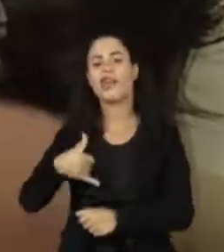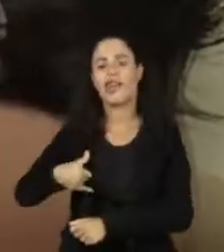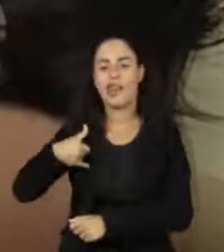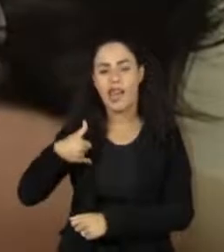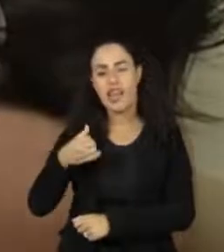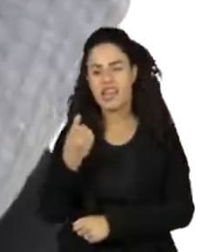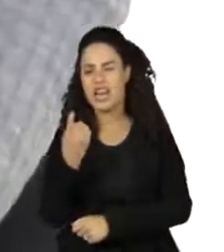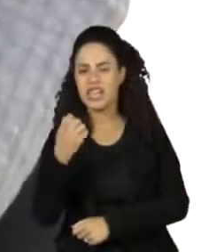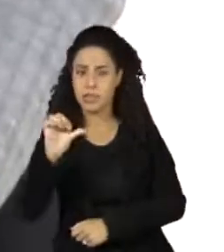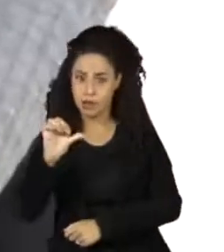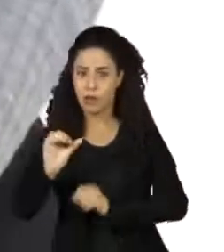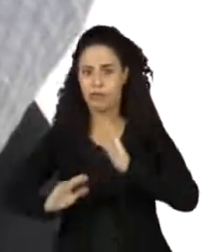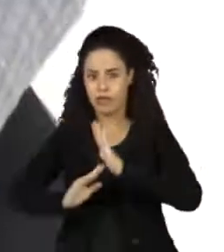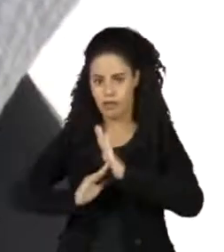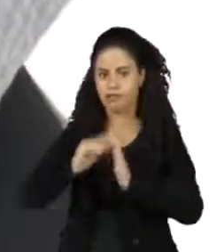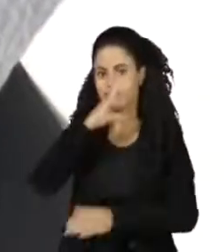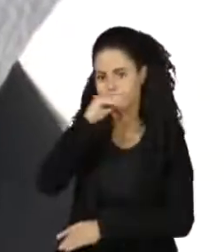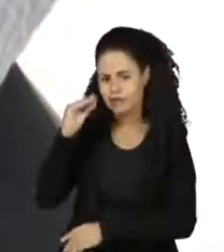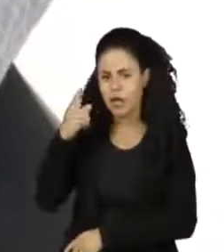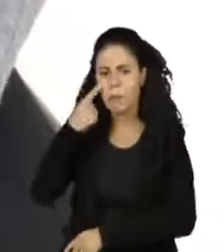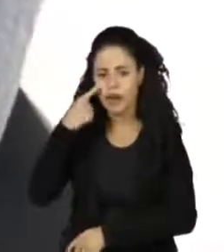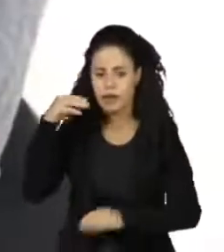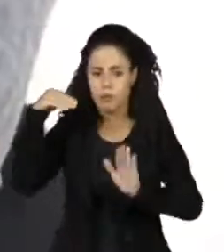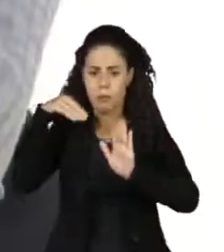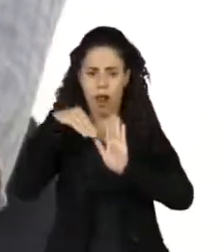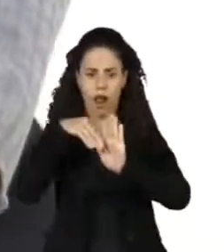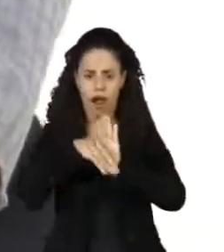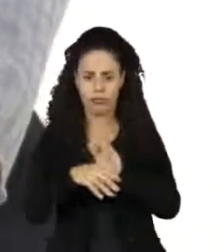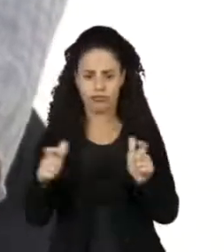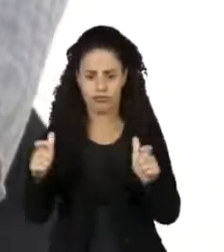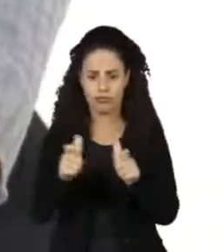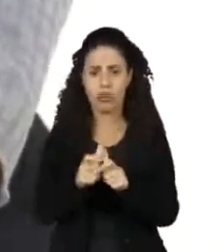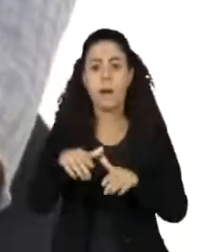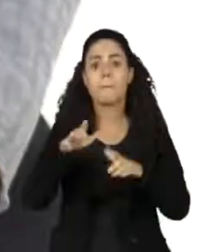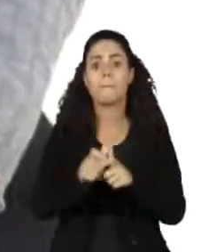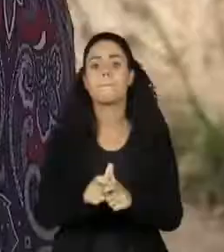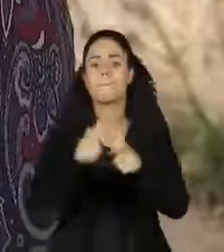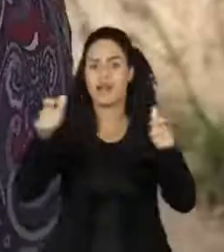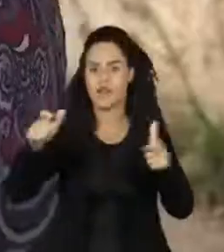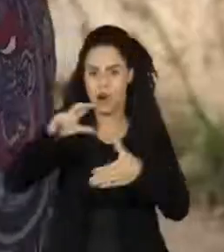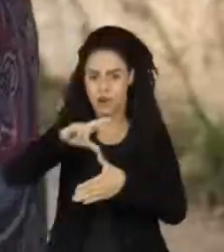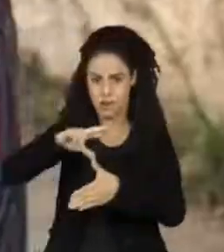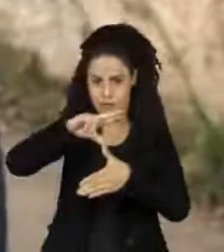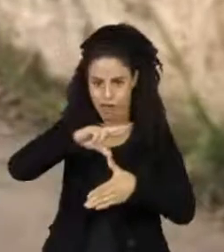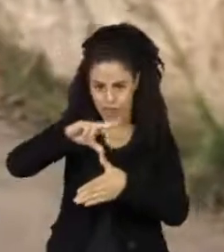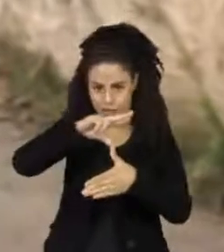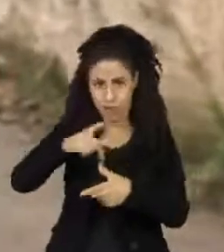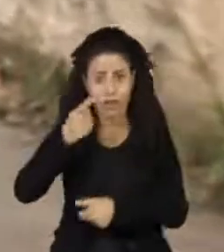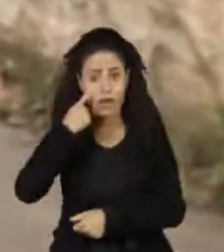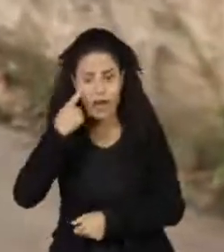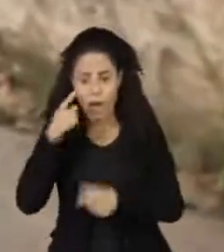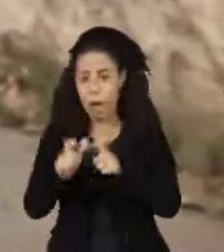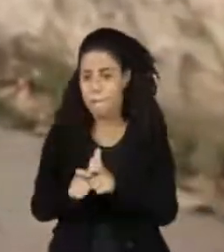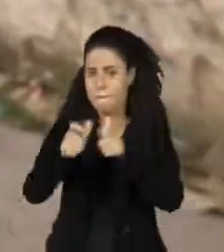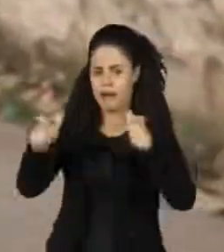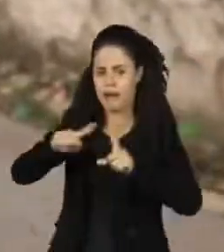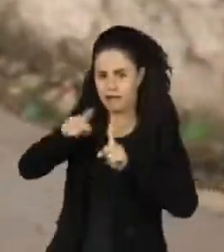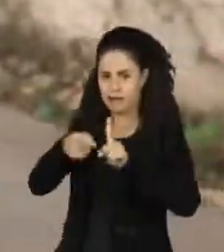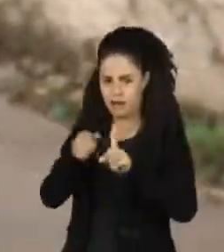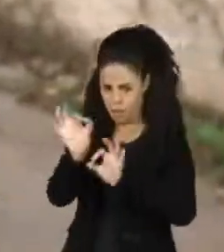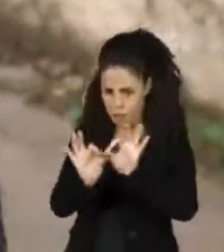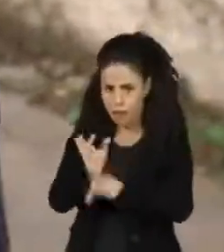19 anos. Apesar de estar em queda, a taxa é uma das maiores da América Latina. Grande parte das gestações não é